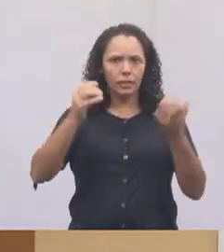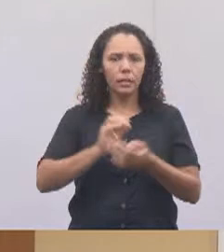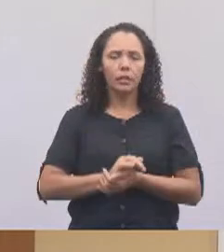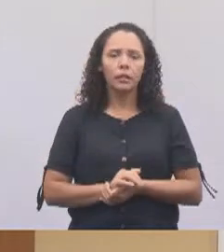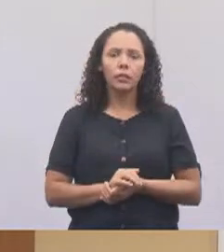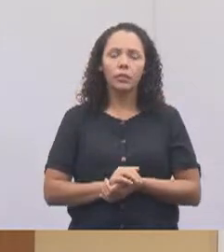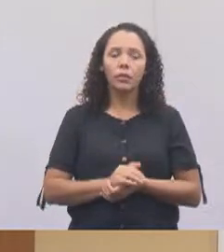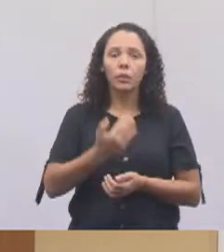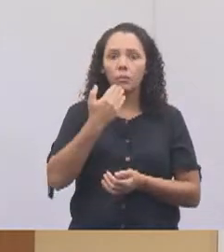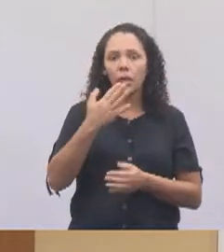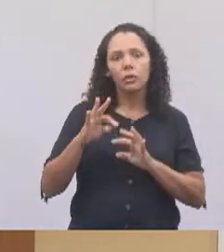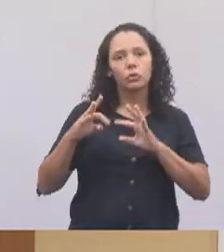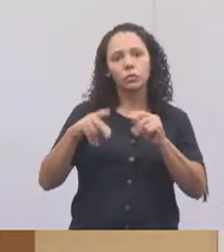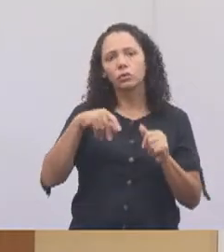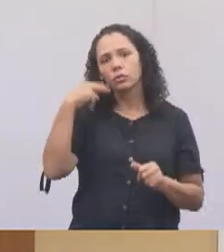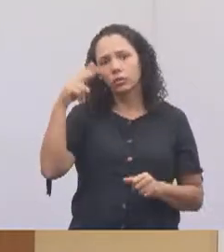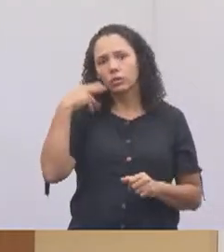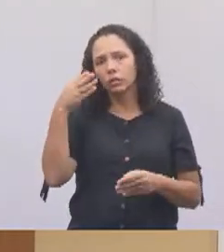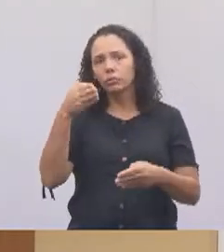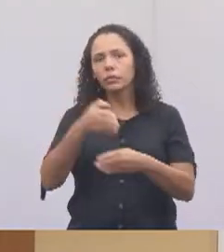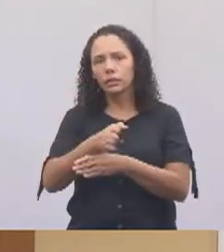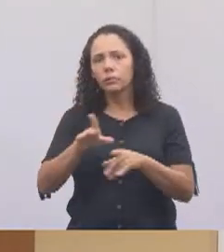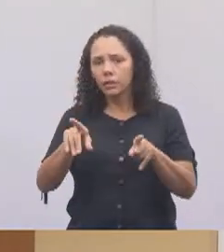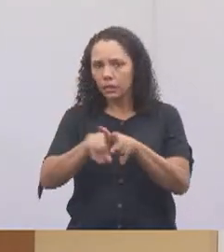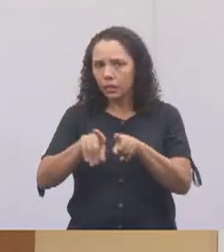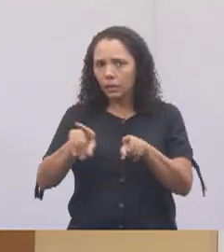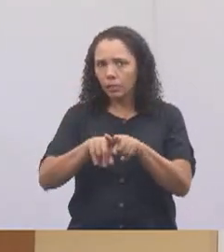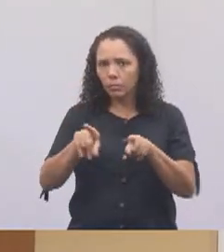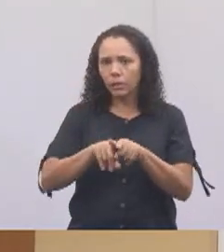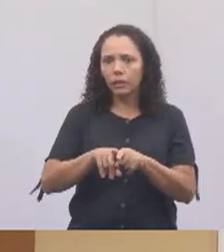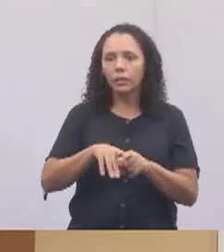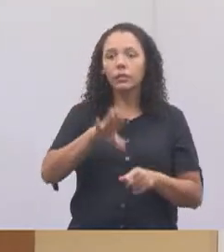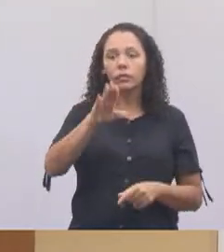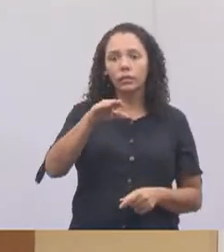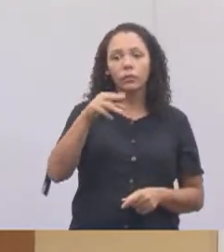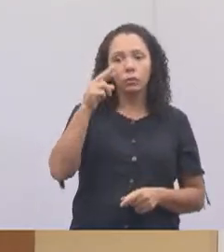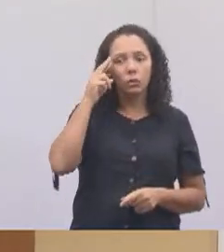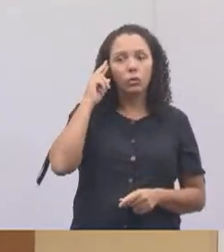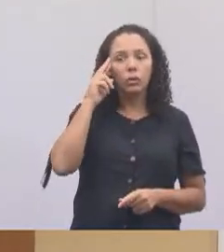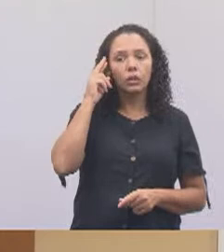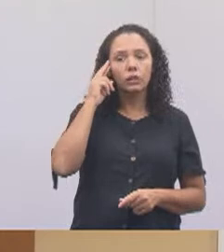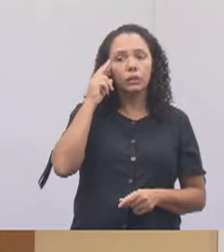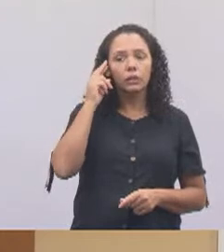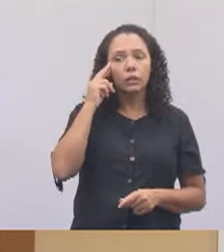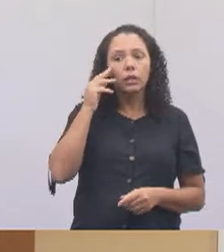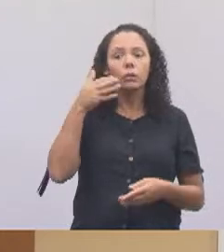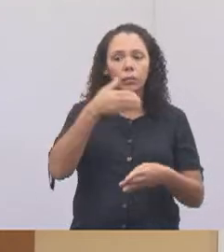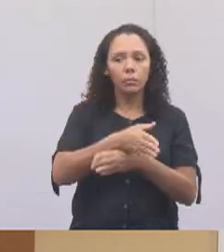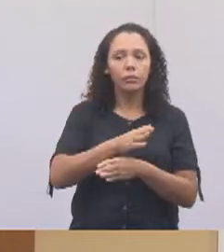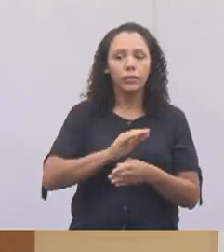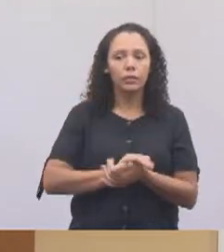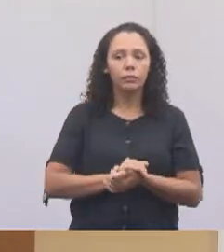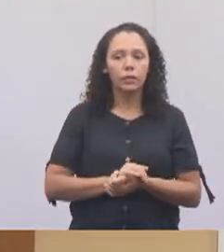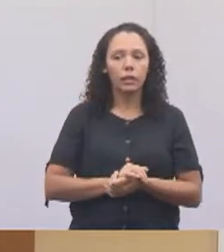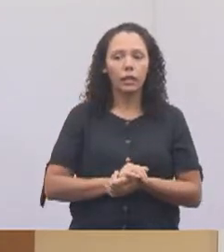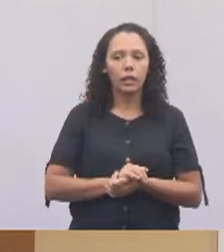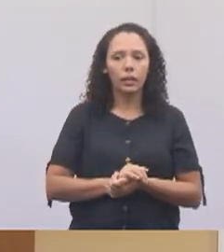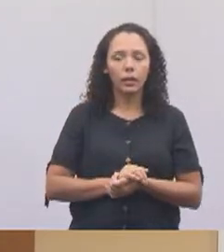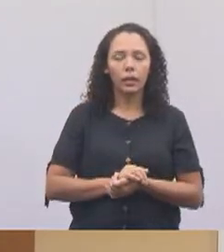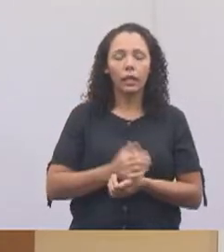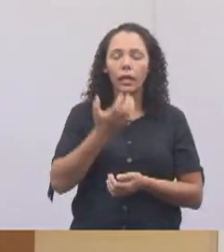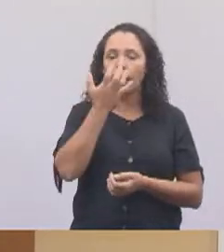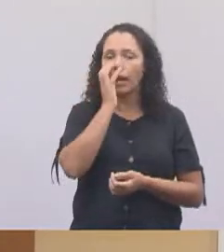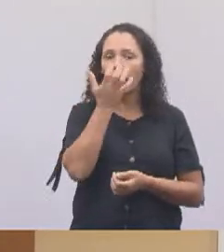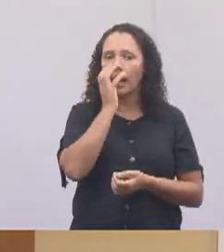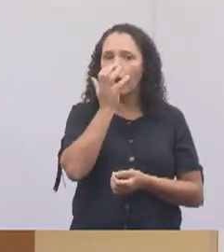não participam da causa animal. Então, vai ficar o meu convite, viu, vereador Roninha? Para dar uma passada por lá, que vai ser a canceata. Então,